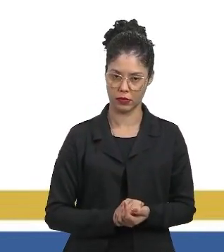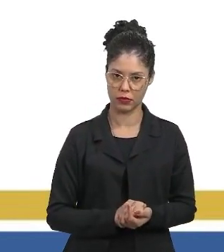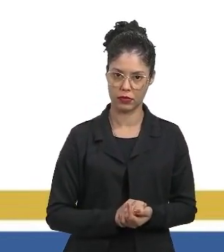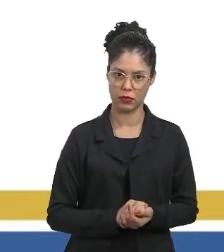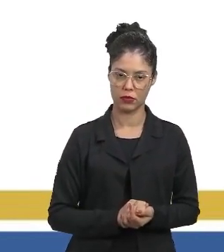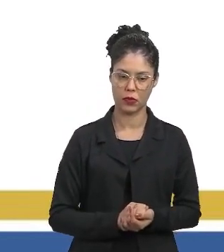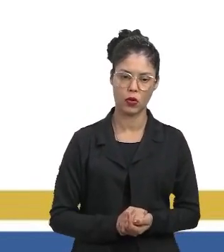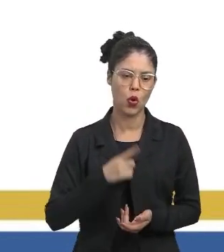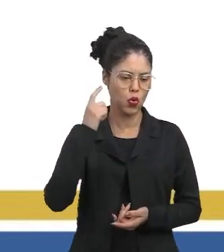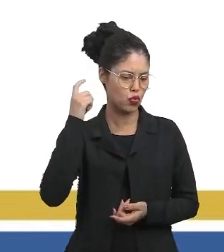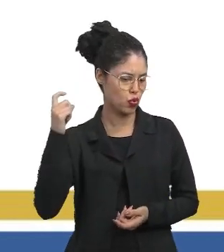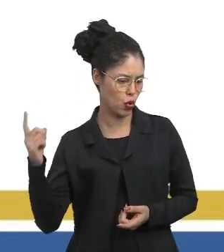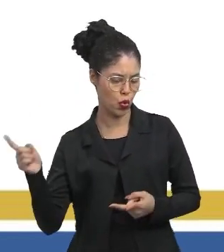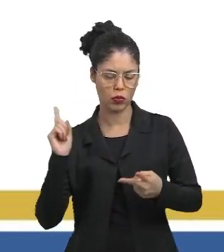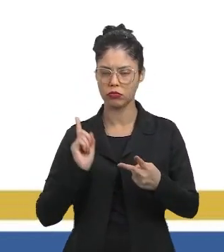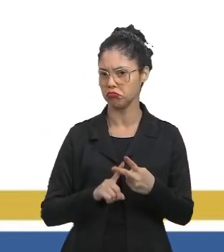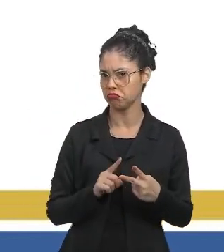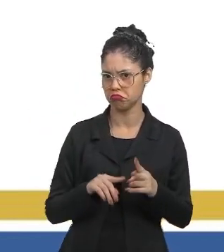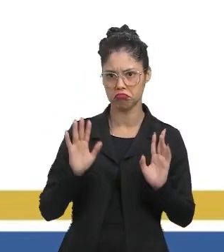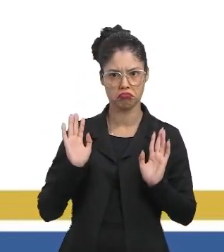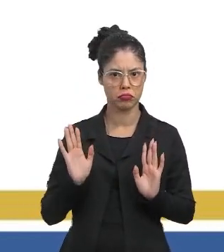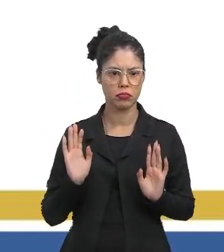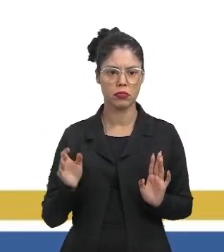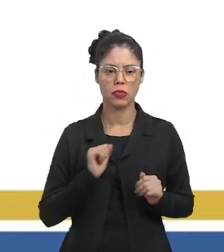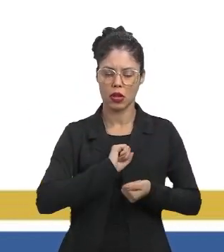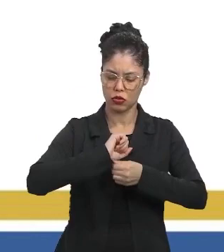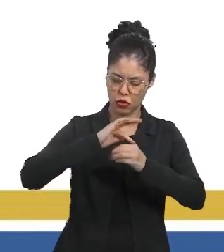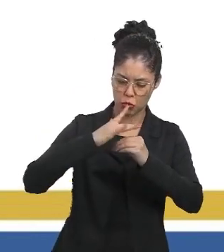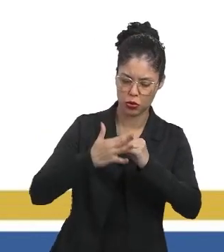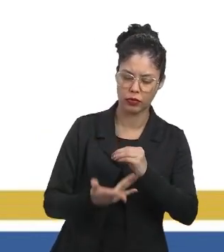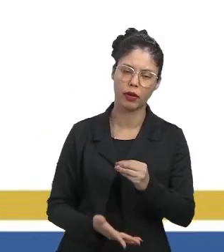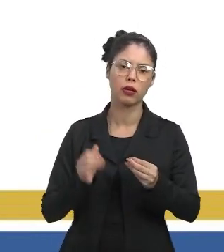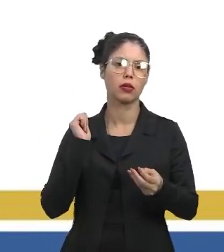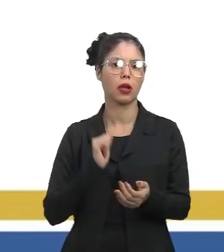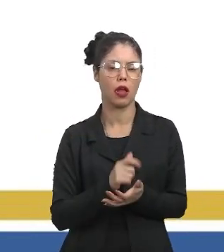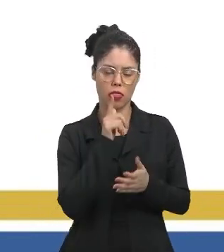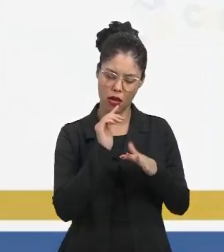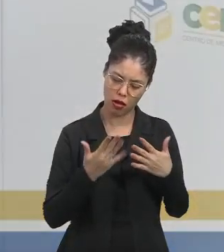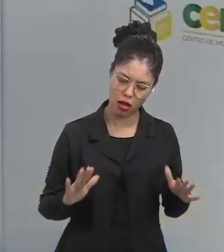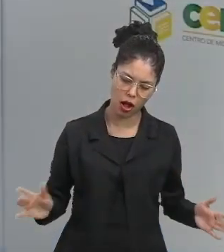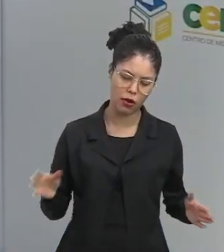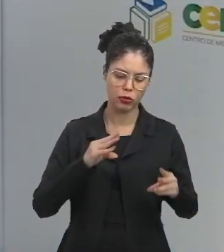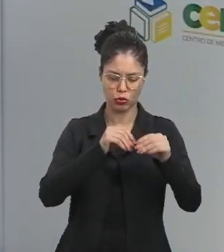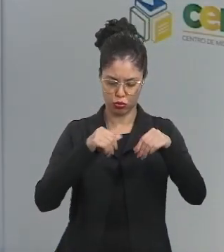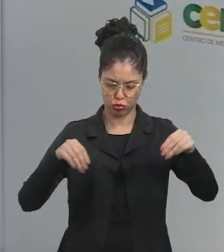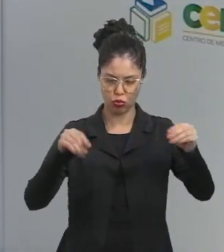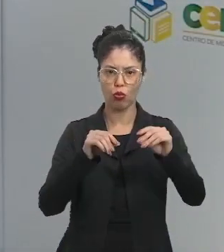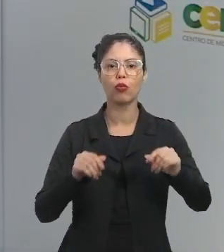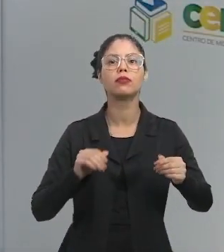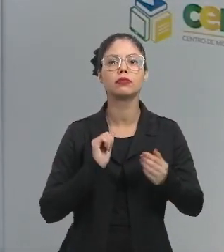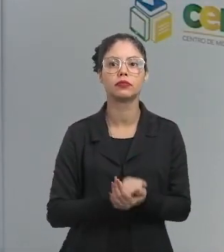poluição sonora, pode ser uma poluição atmosférica, pode ser a poluição das águas, dos solos.